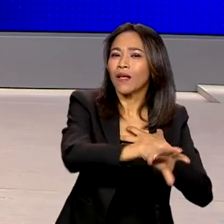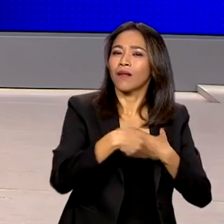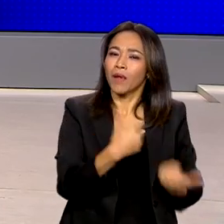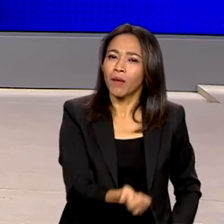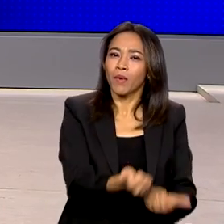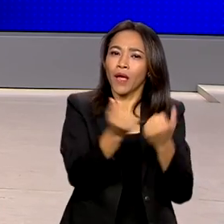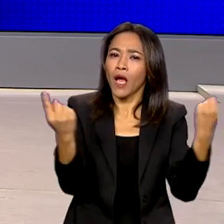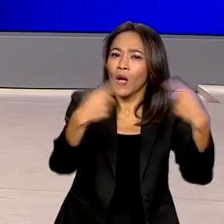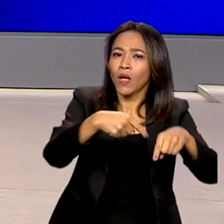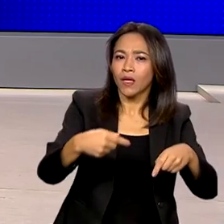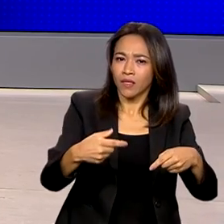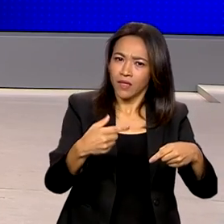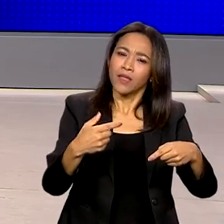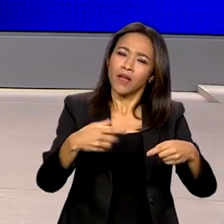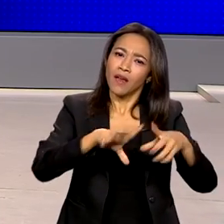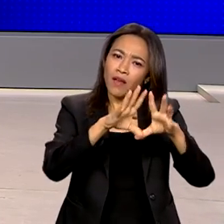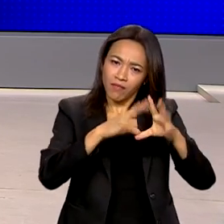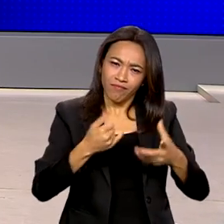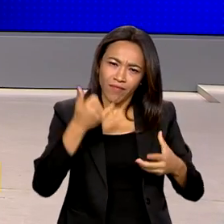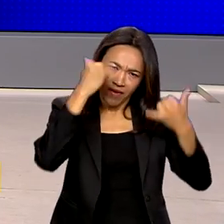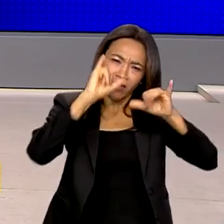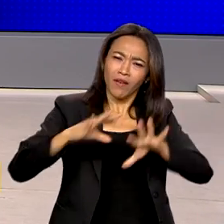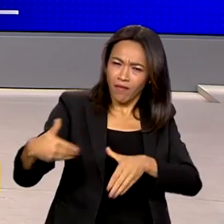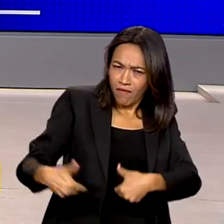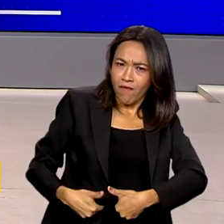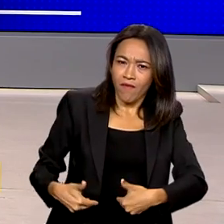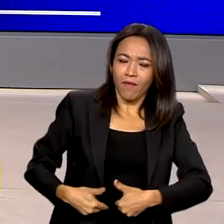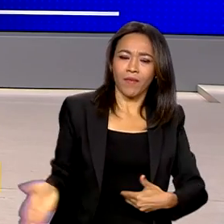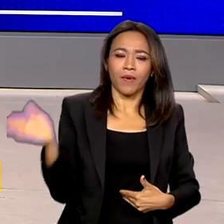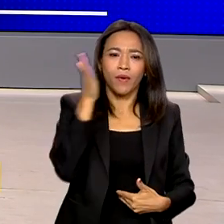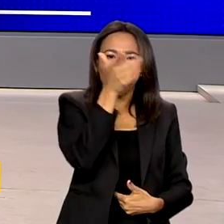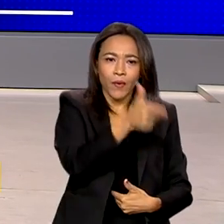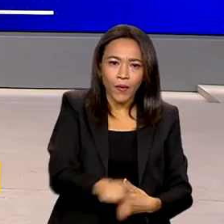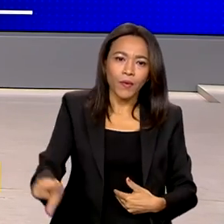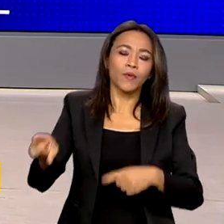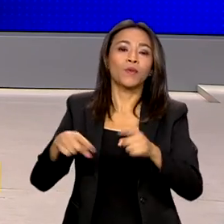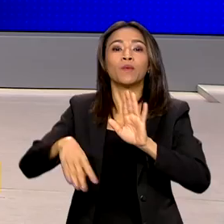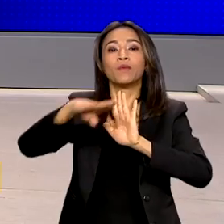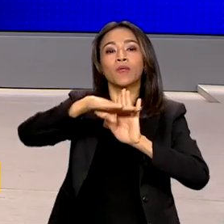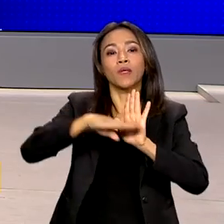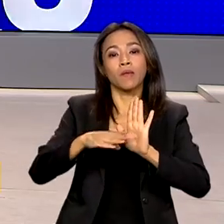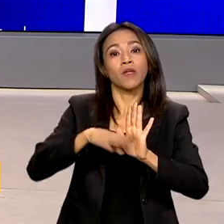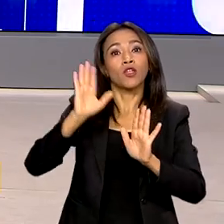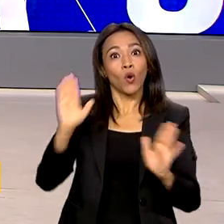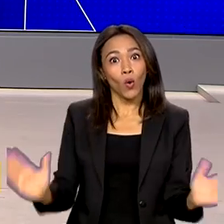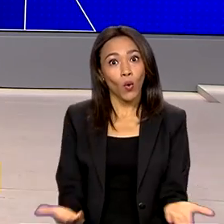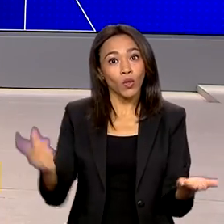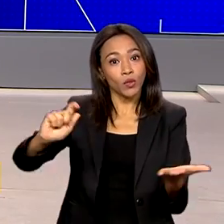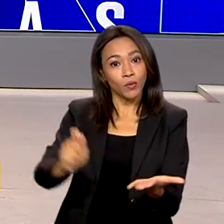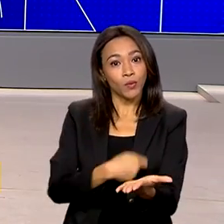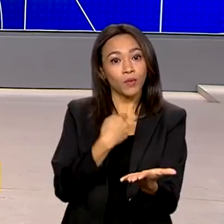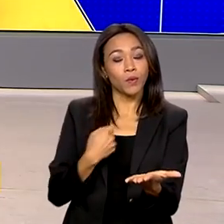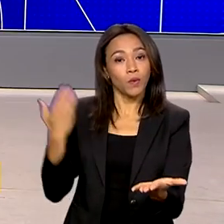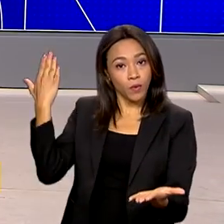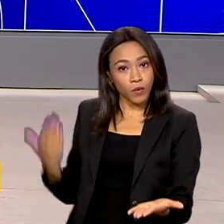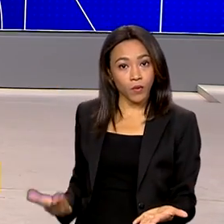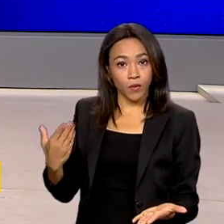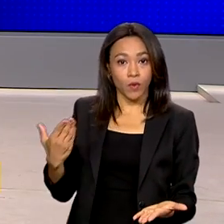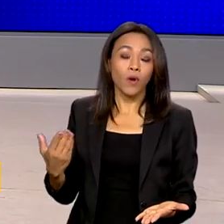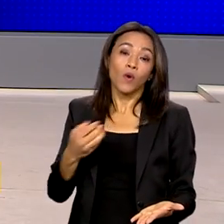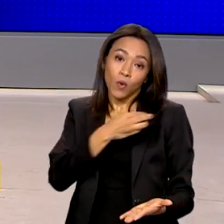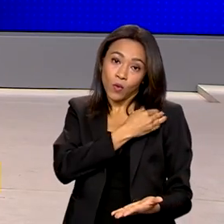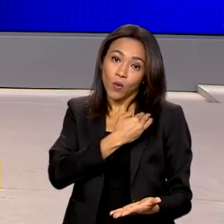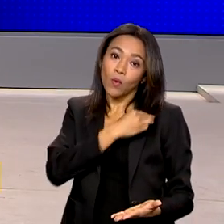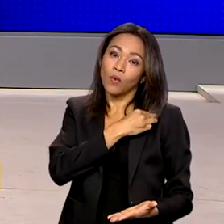E falando sobre o programa de aquisição de alimentos mencionado pelo presidente, com a sanção de hoje, o governo deve ampliar